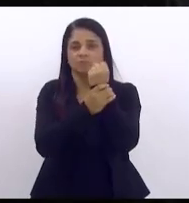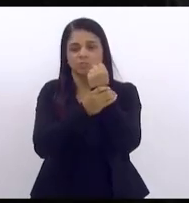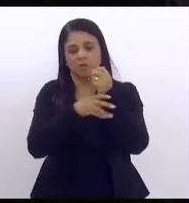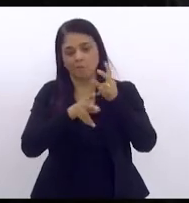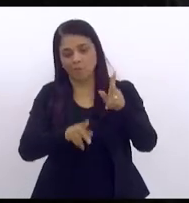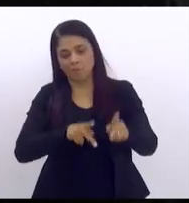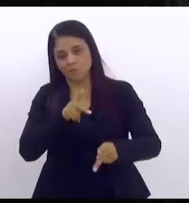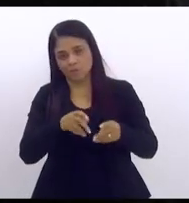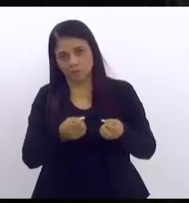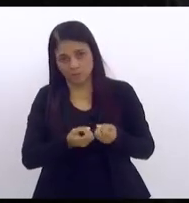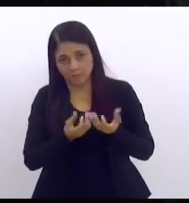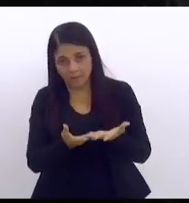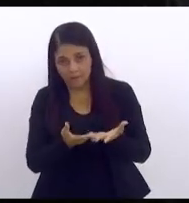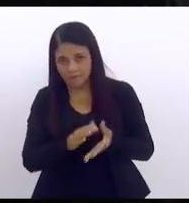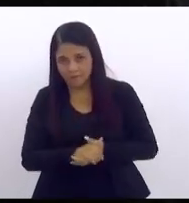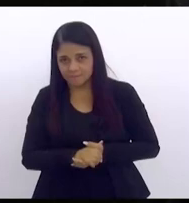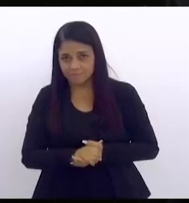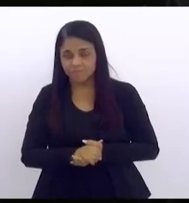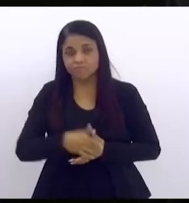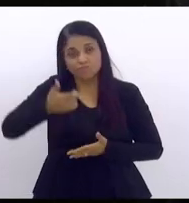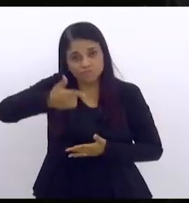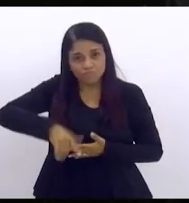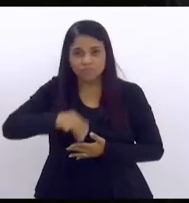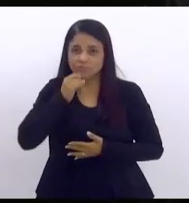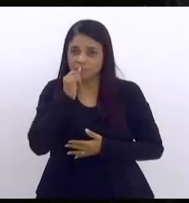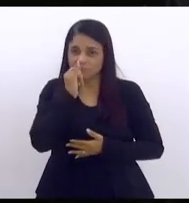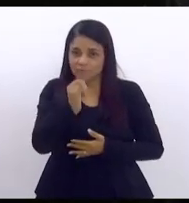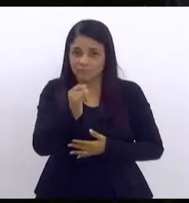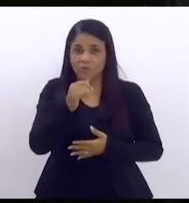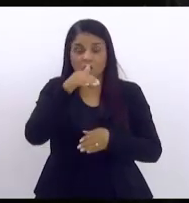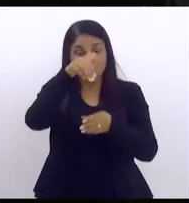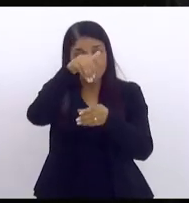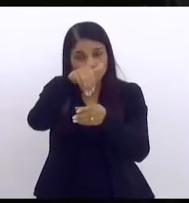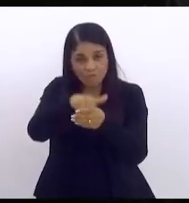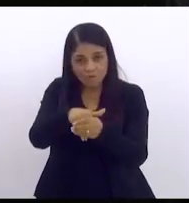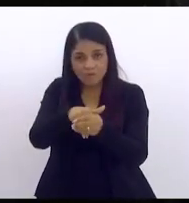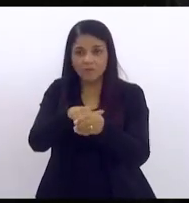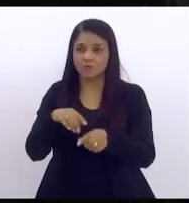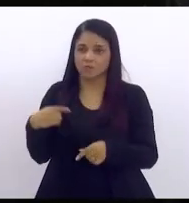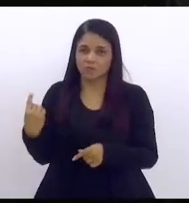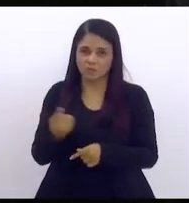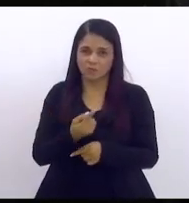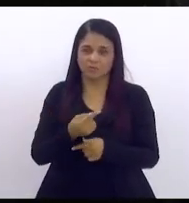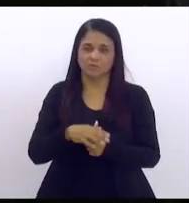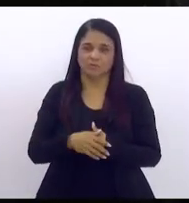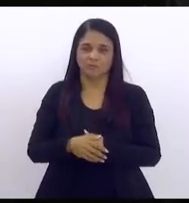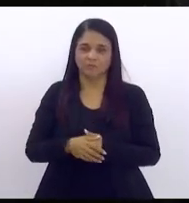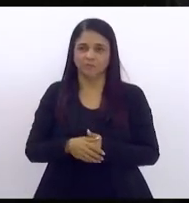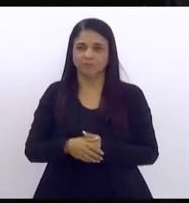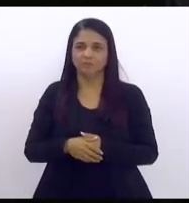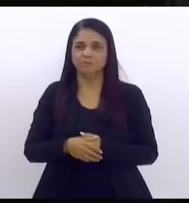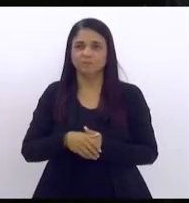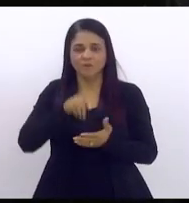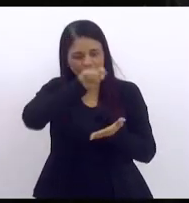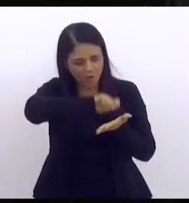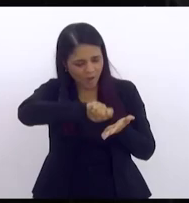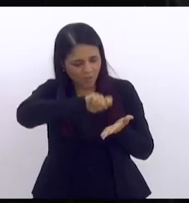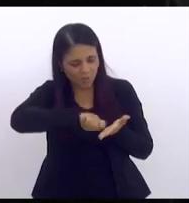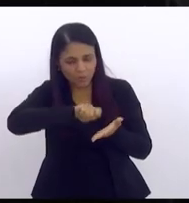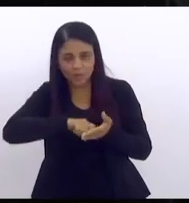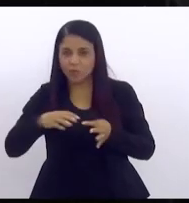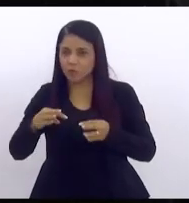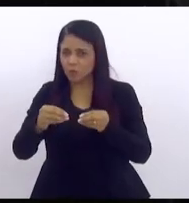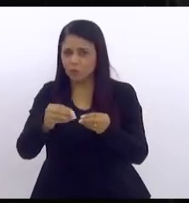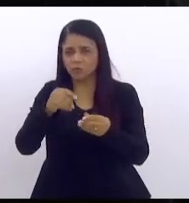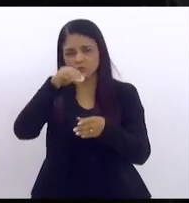volto a dizer eu quero ver todo mundo votar comigo aqui inclusive eu anotei todos que votaram